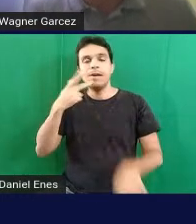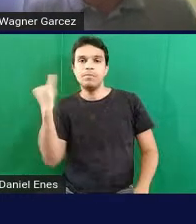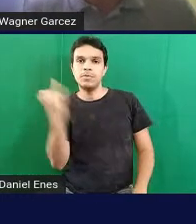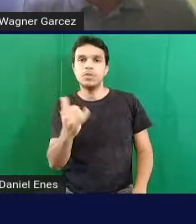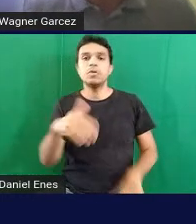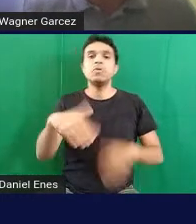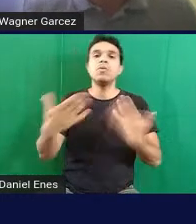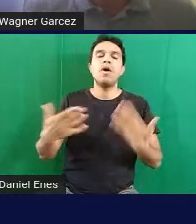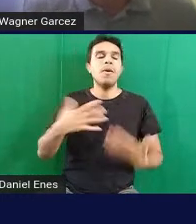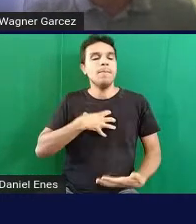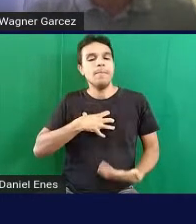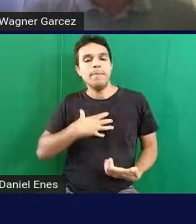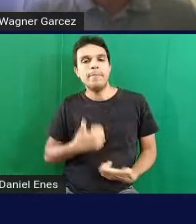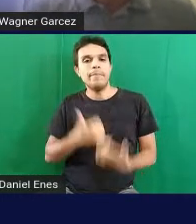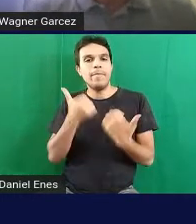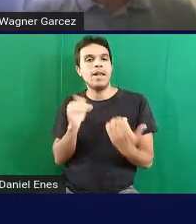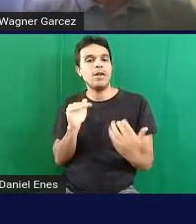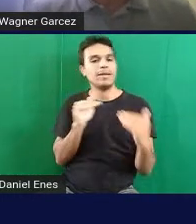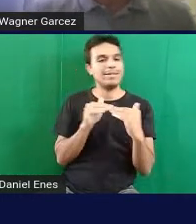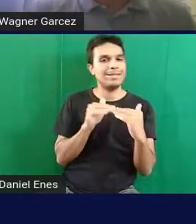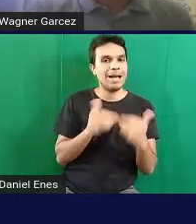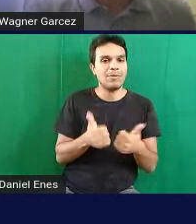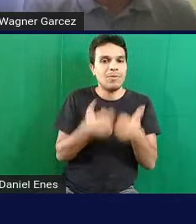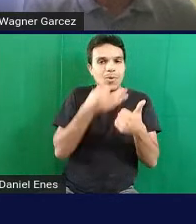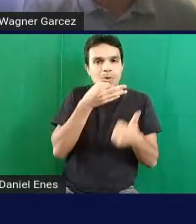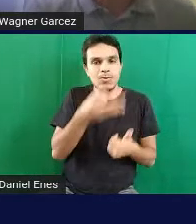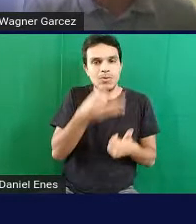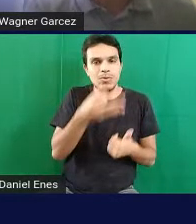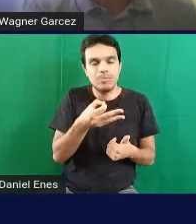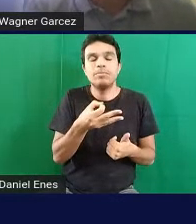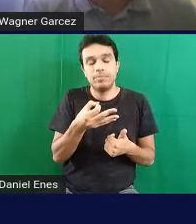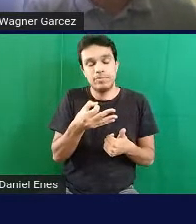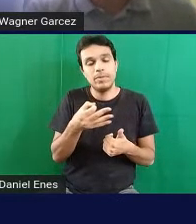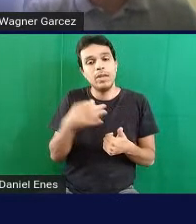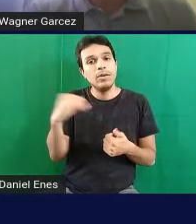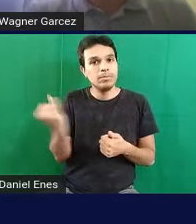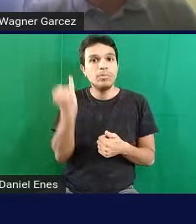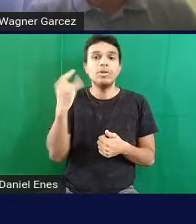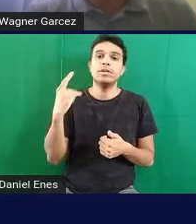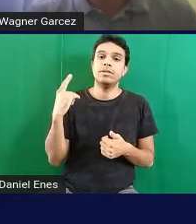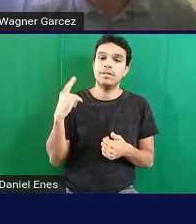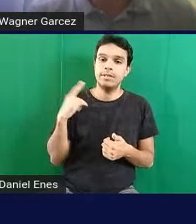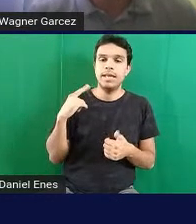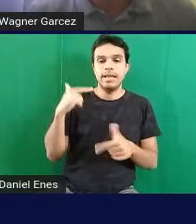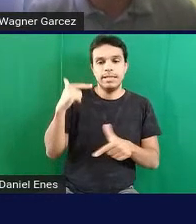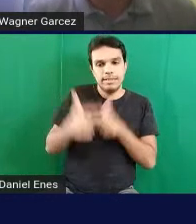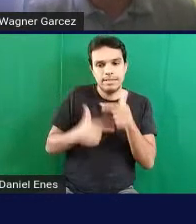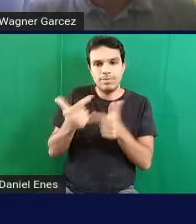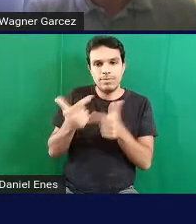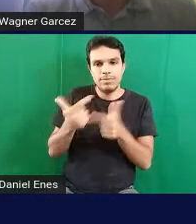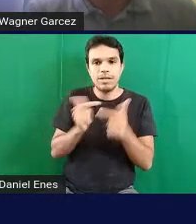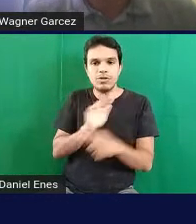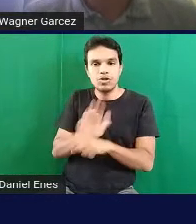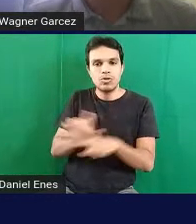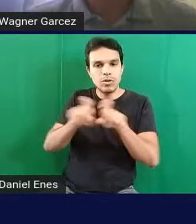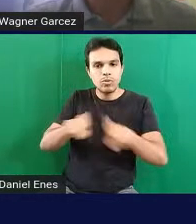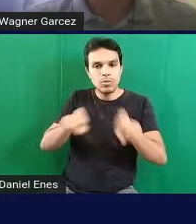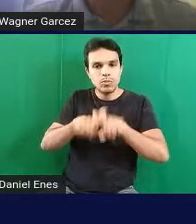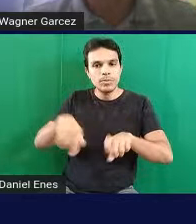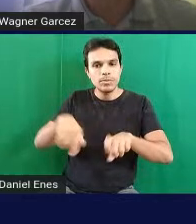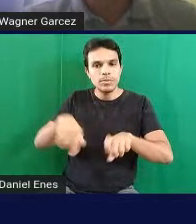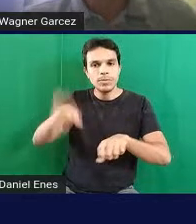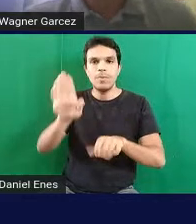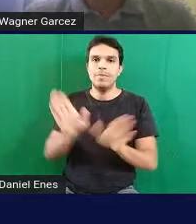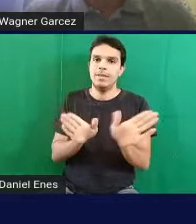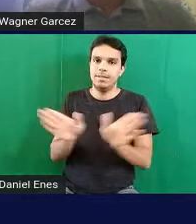encaixou melhor, qual que ele achou melhor. O que importa é que eles têm essa função de tornar o computador mais acessível. Então, como eu falei ali,